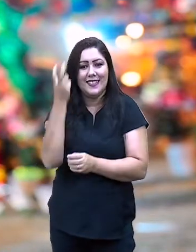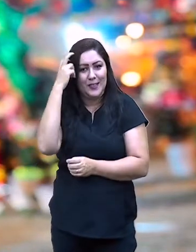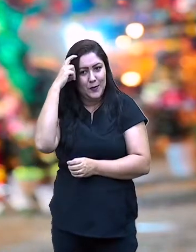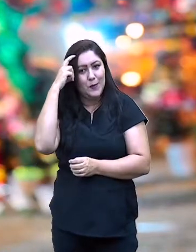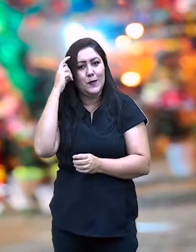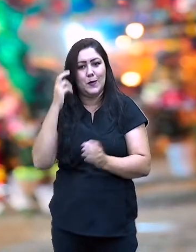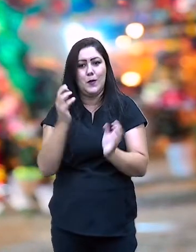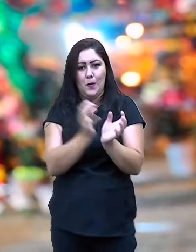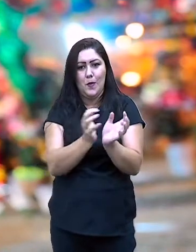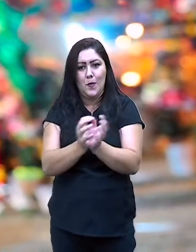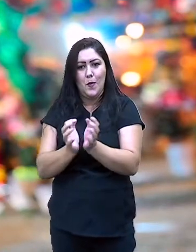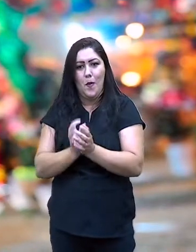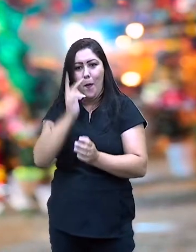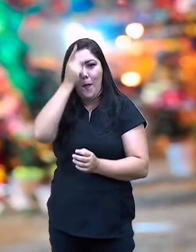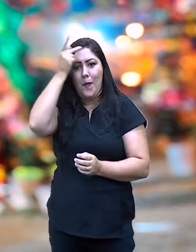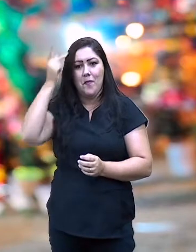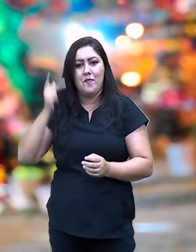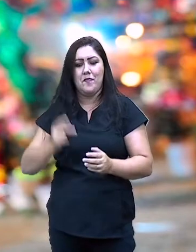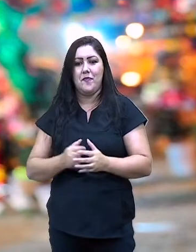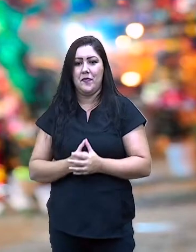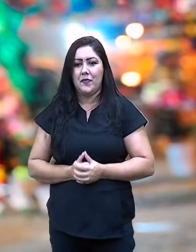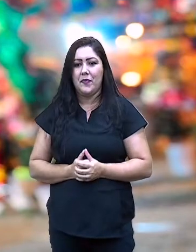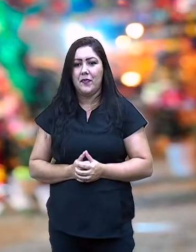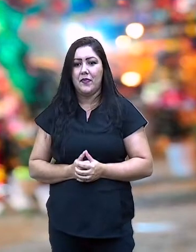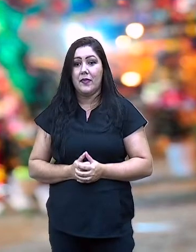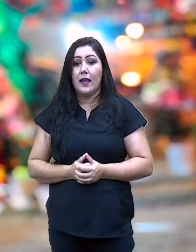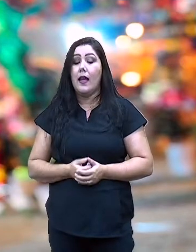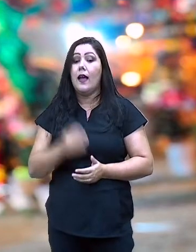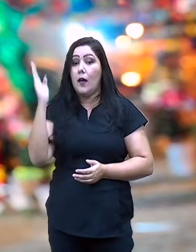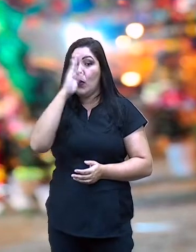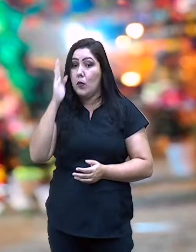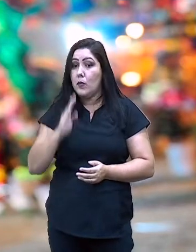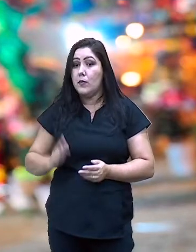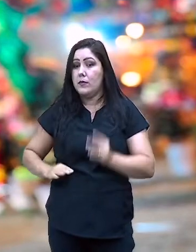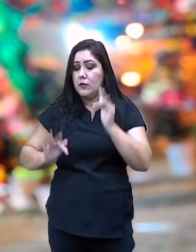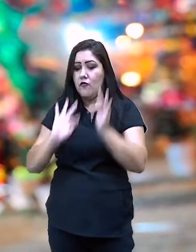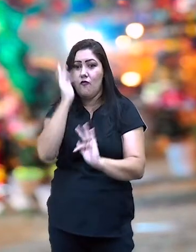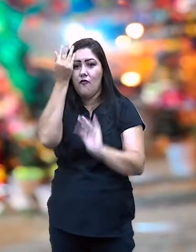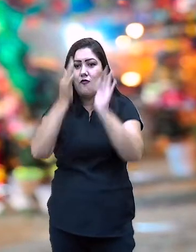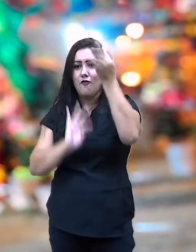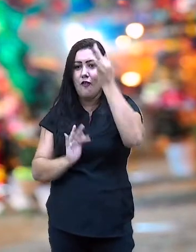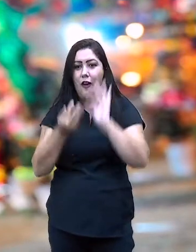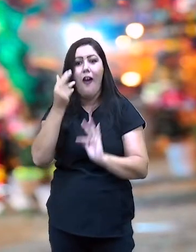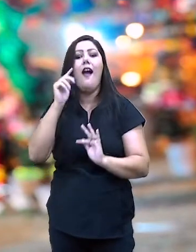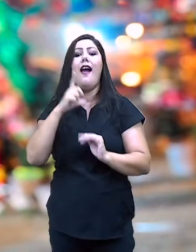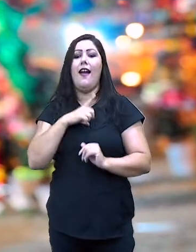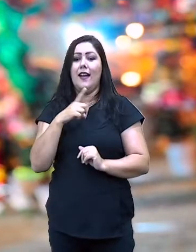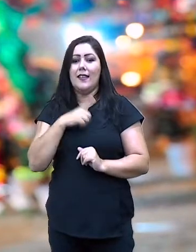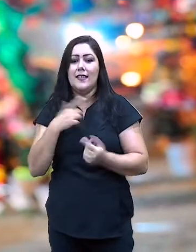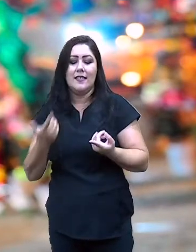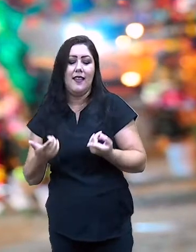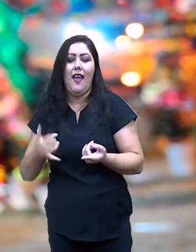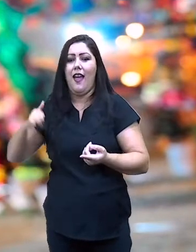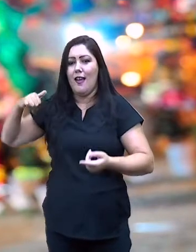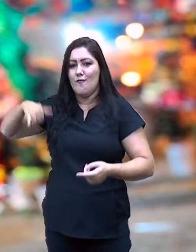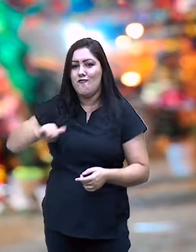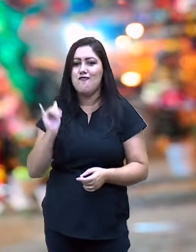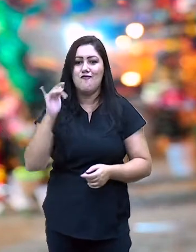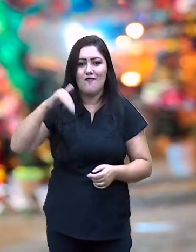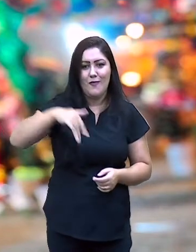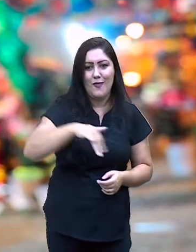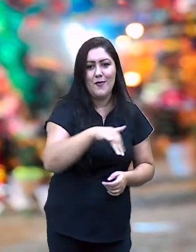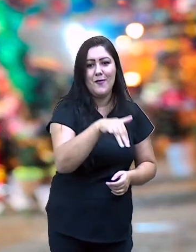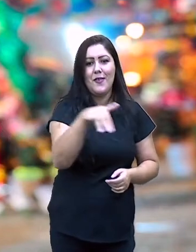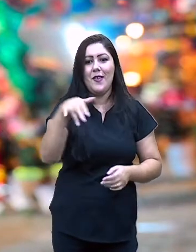É através do folclore brasileiro que temos aí hoje o Bumba Meu Boi, a quadrilha,